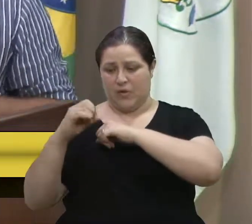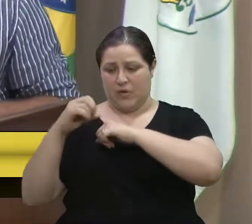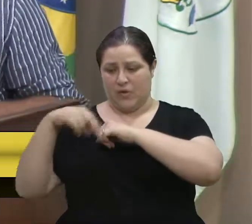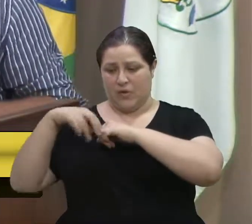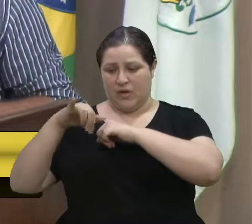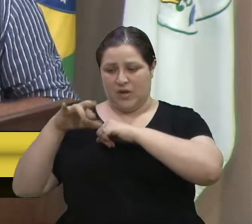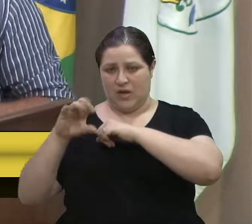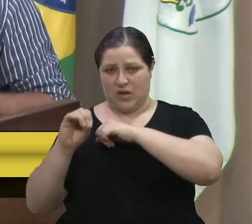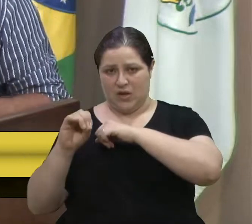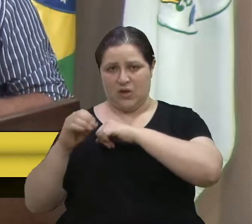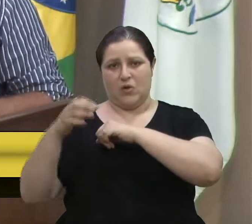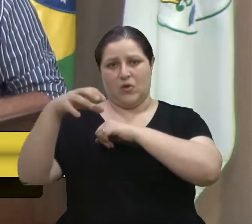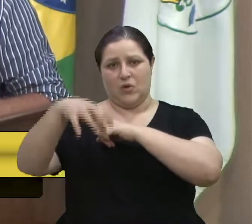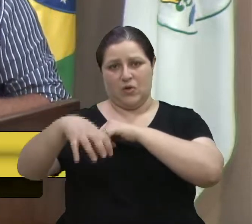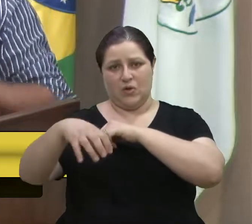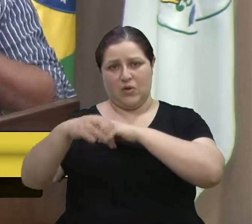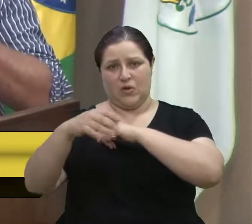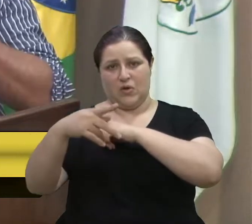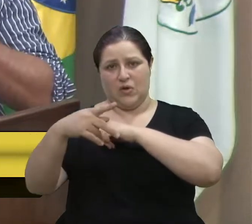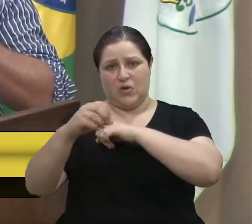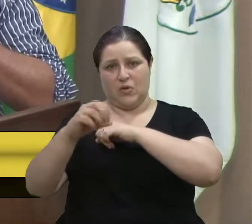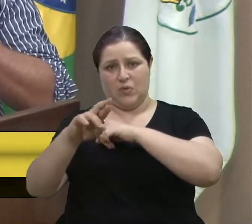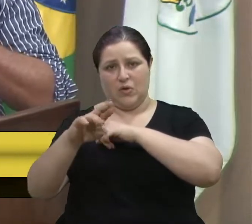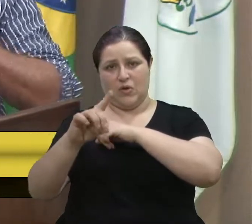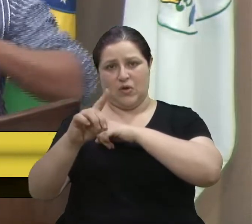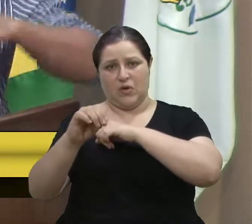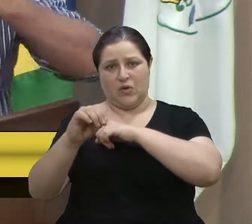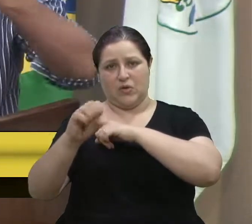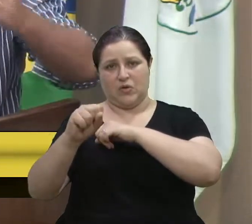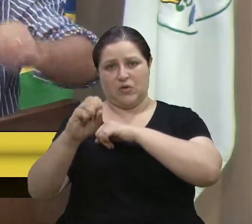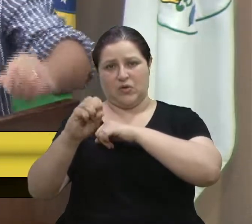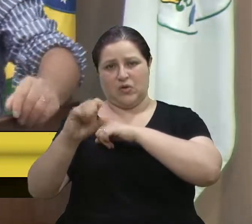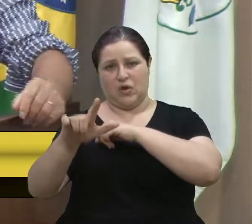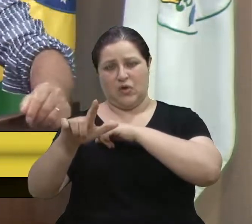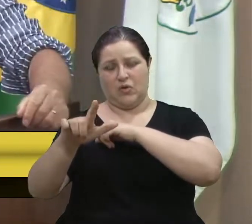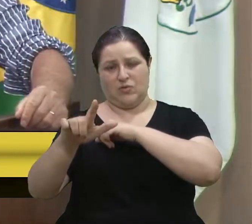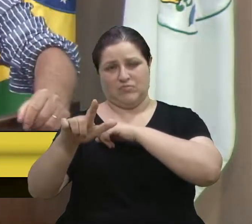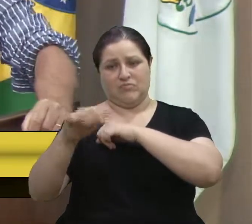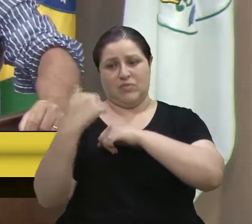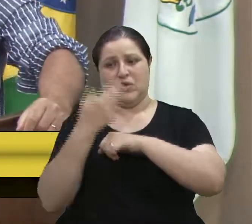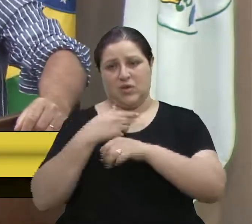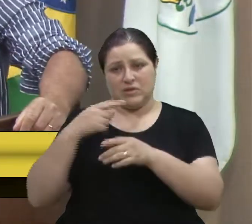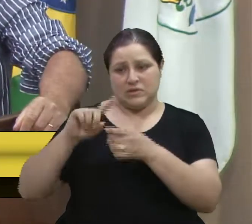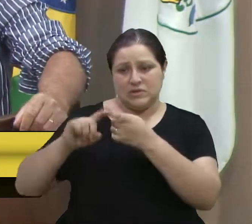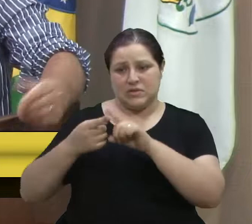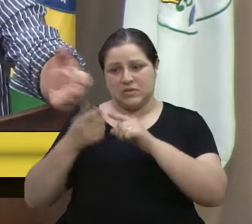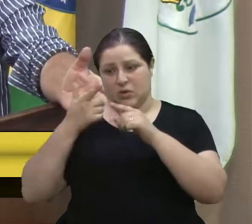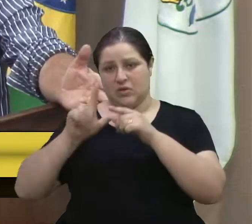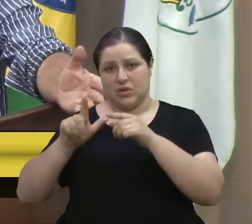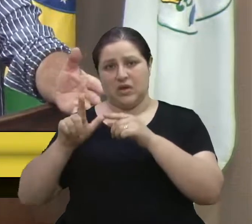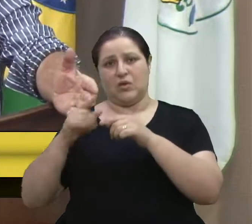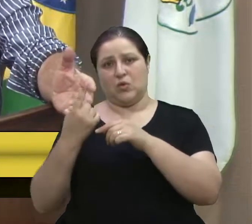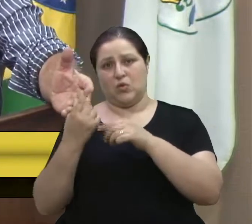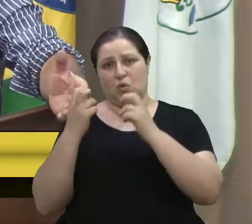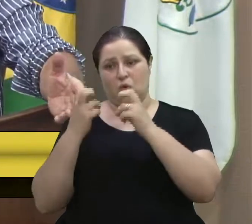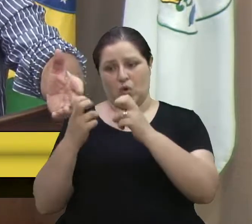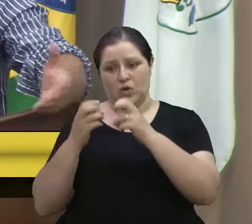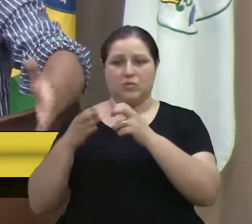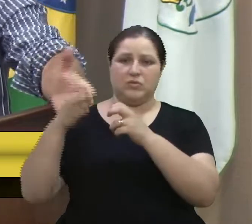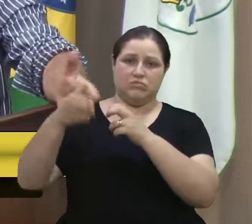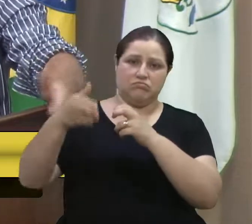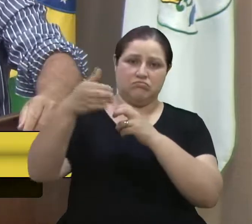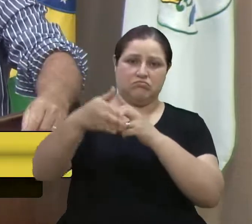mas, infelizmente, todas essas medidas não tiveram impacto algum na redução da passagem, a prova que em maio